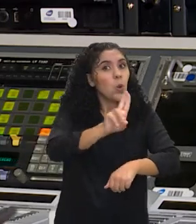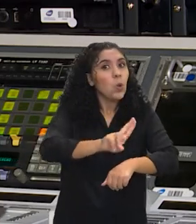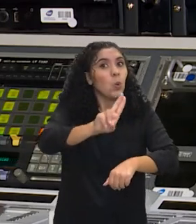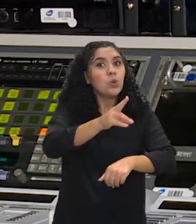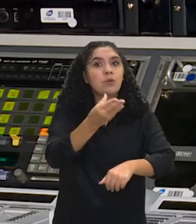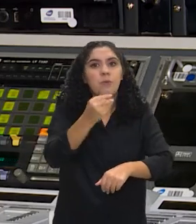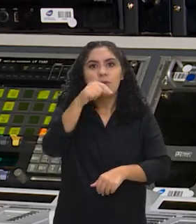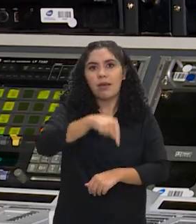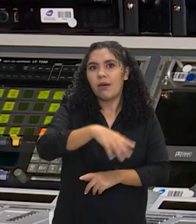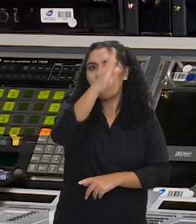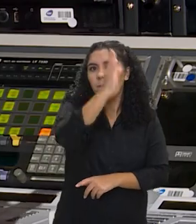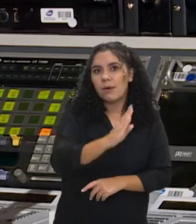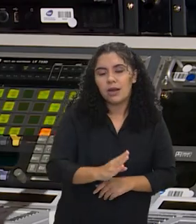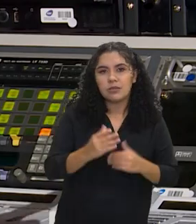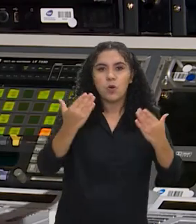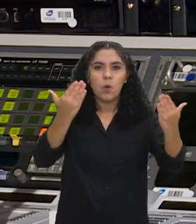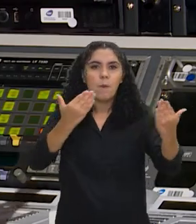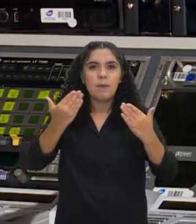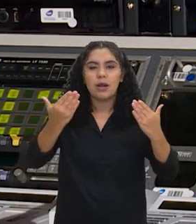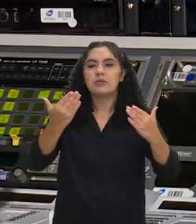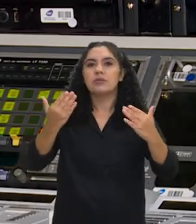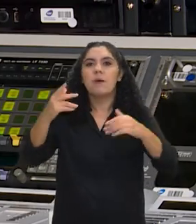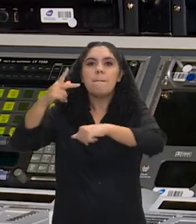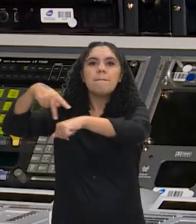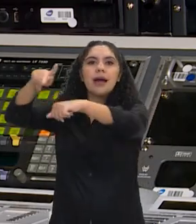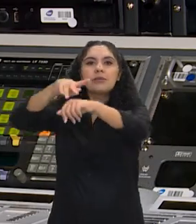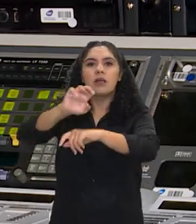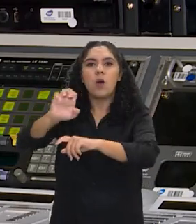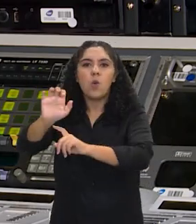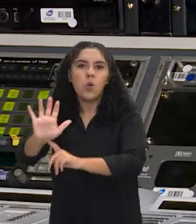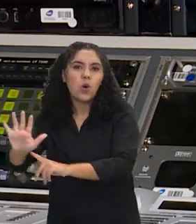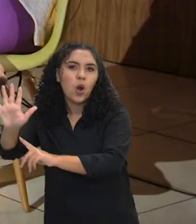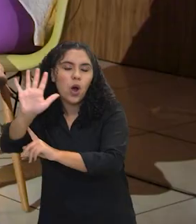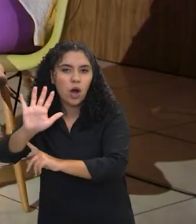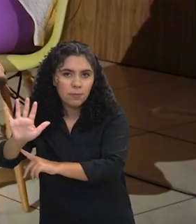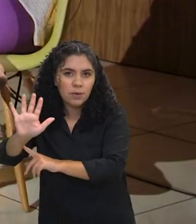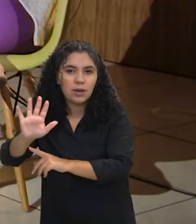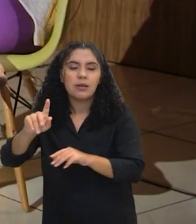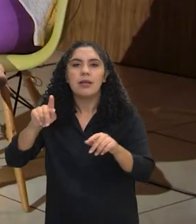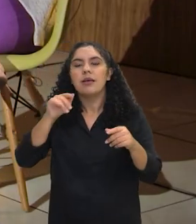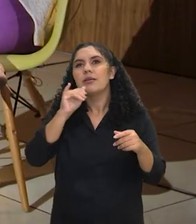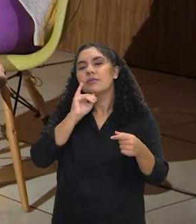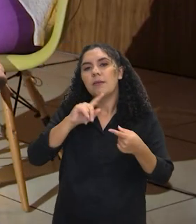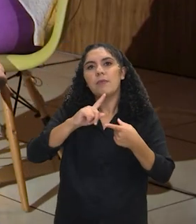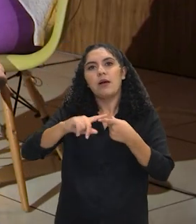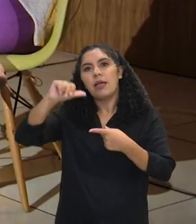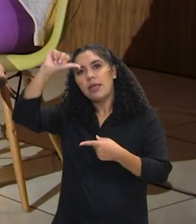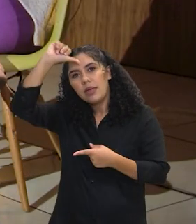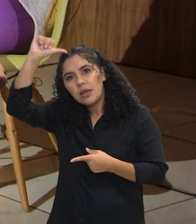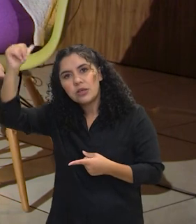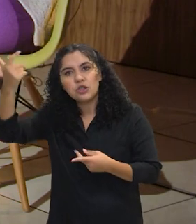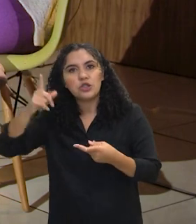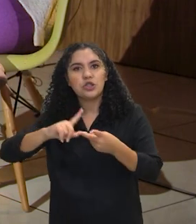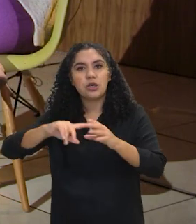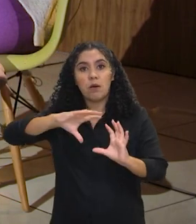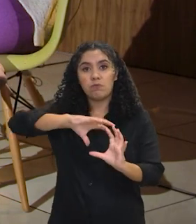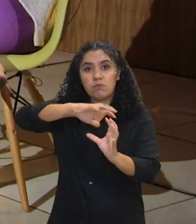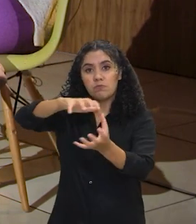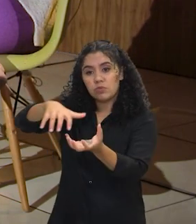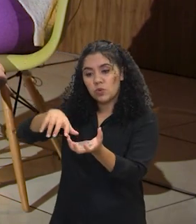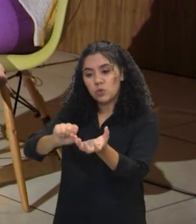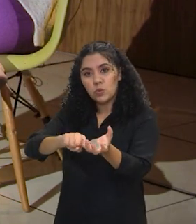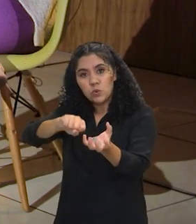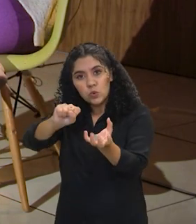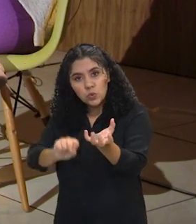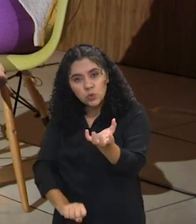muito mais usados no Brasil do que em países da Europa, ou dos Estados Unidos, por exemplo. O Brasil se compara ali com a Índia, com outros países do